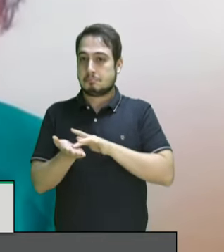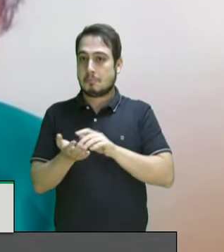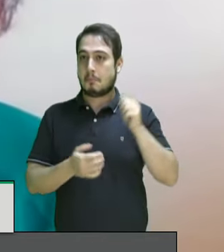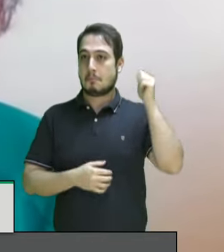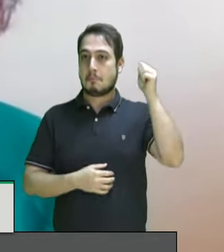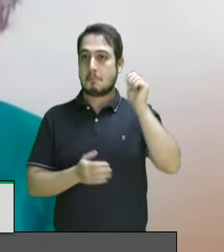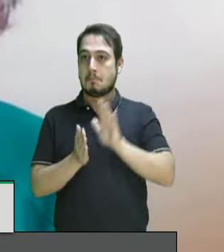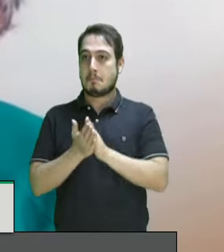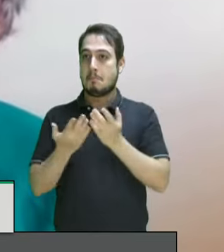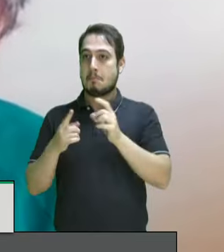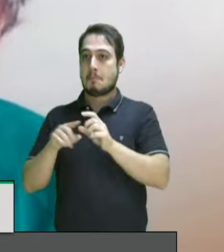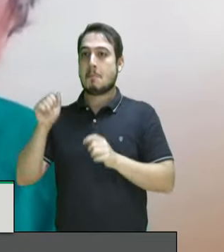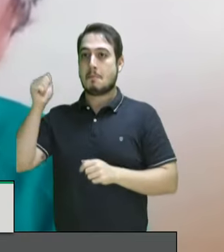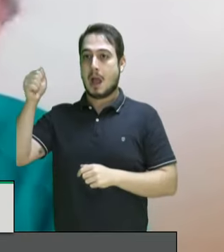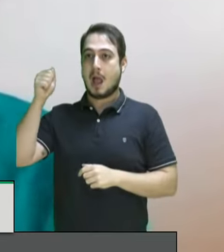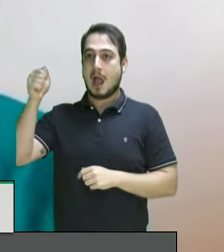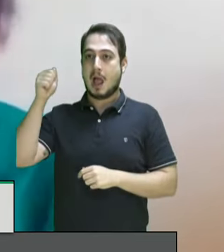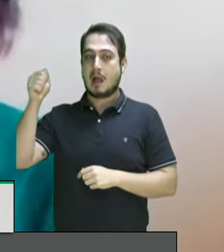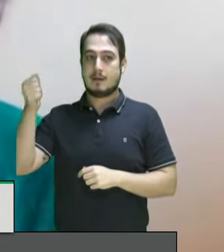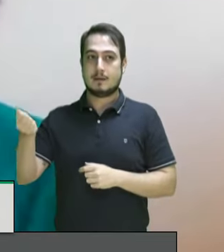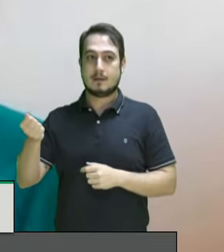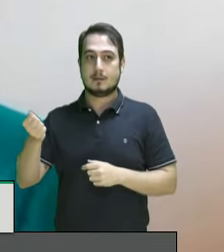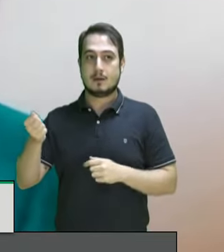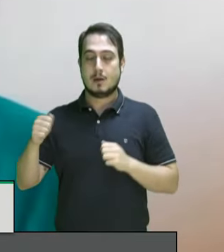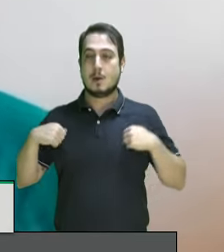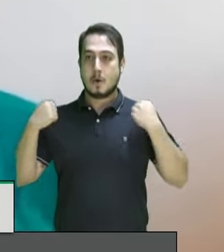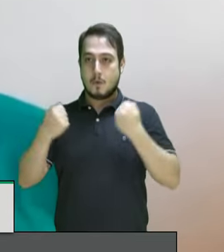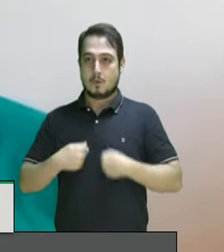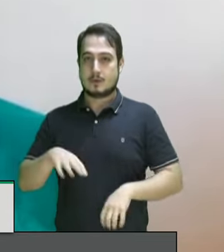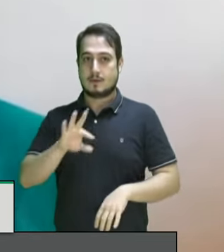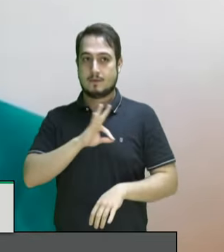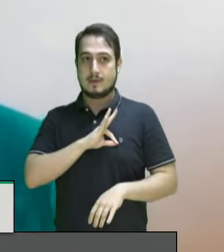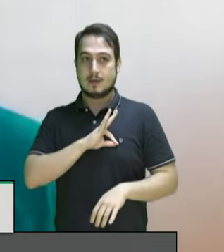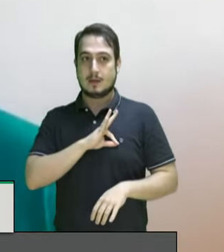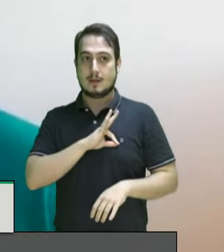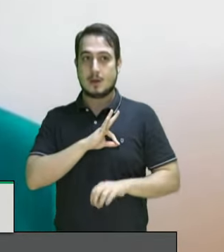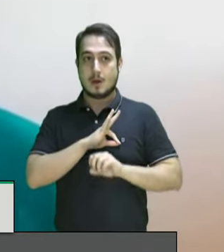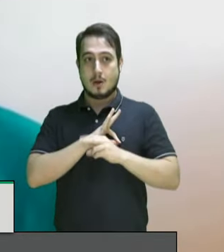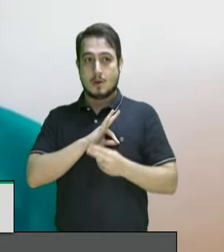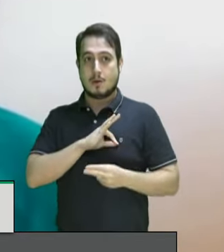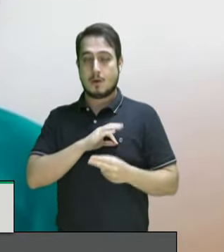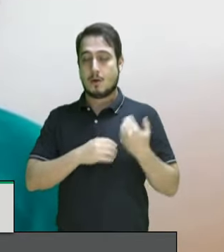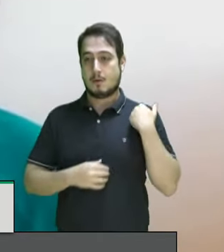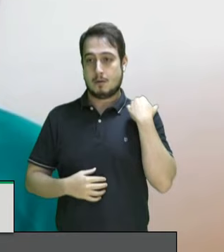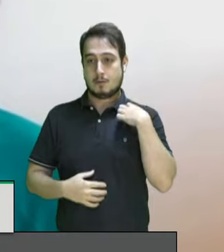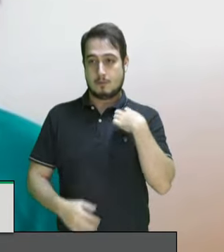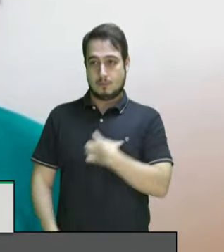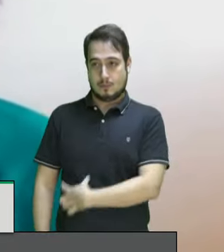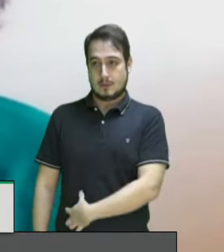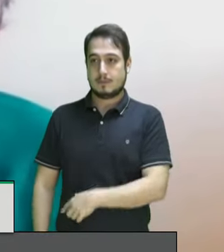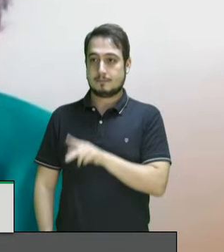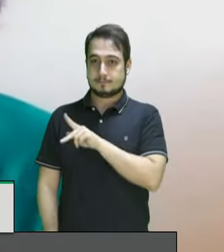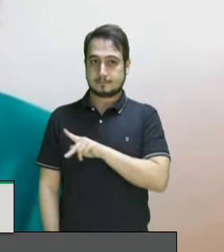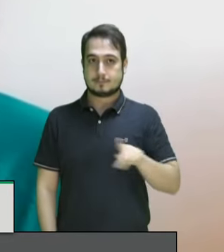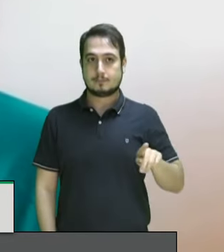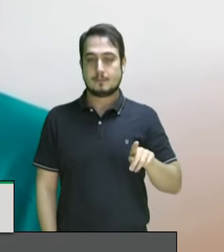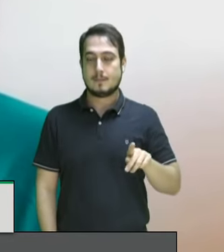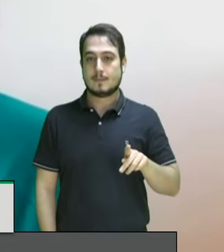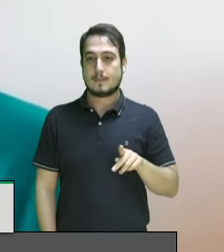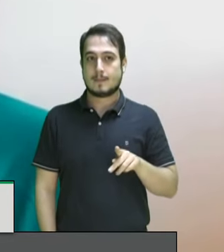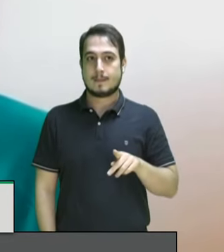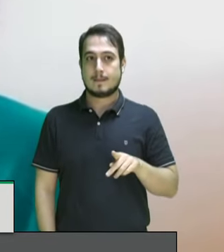vezes, que veste, inclusive, fardas ou ostenta faixas presidenciais. É de que